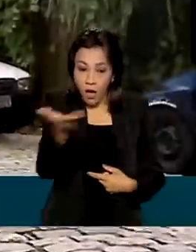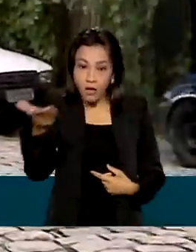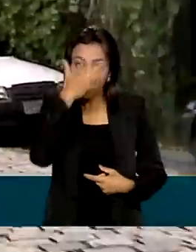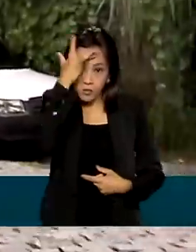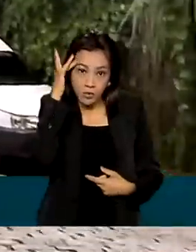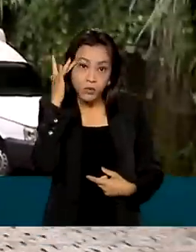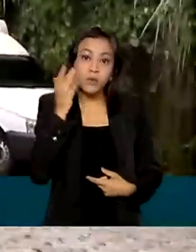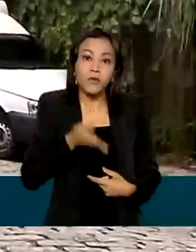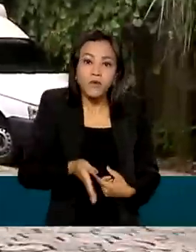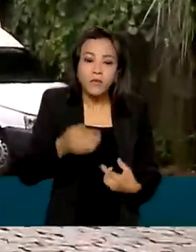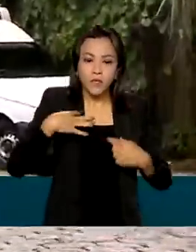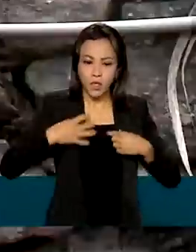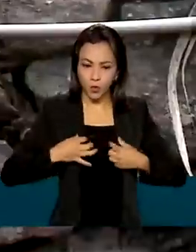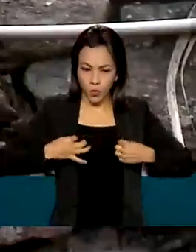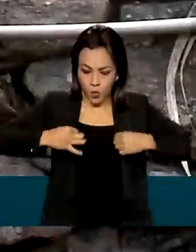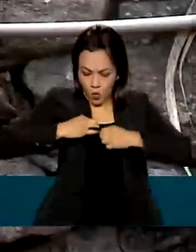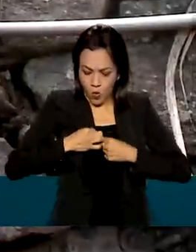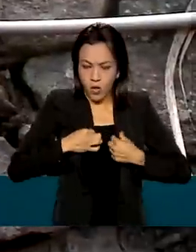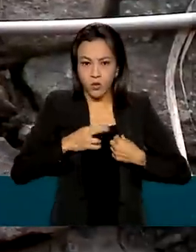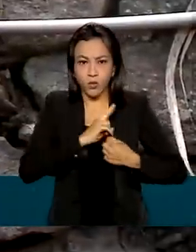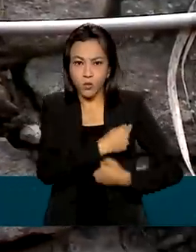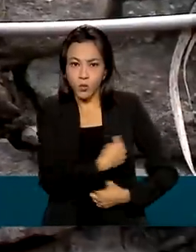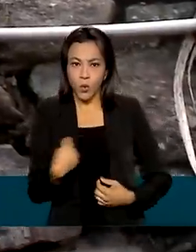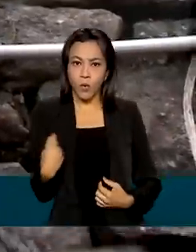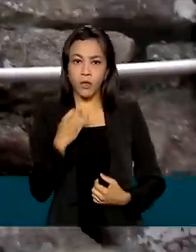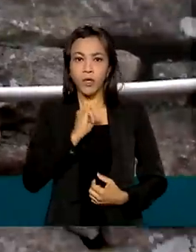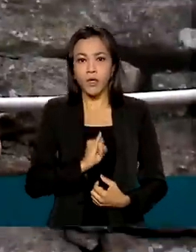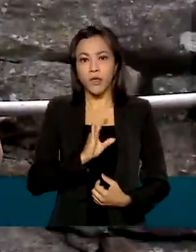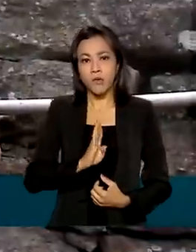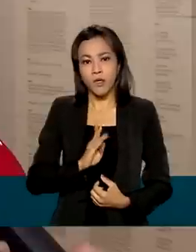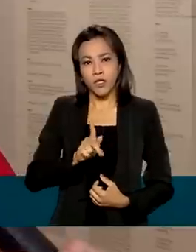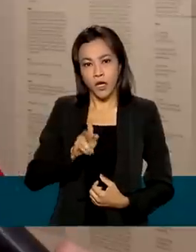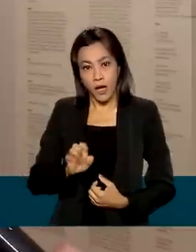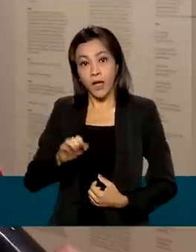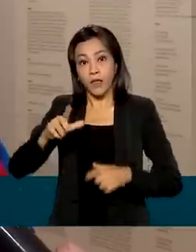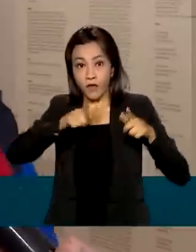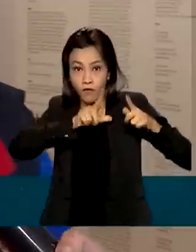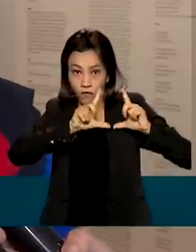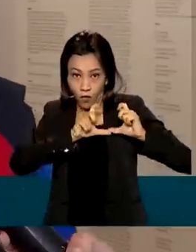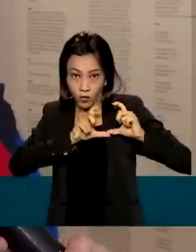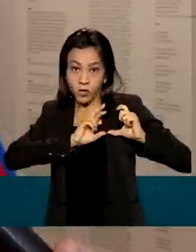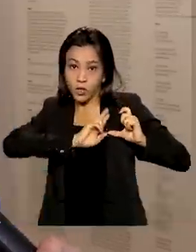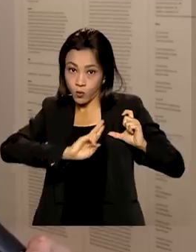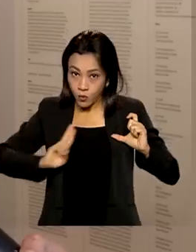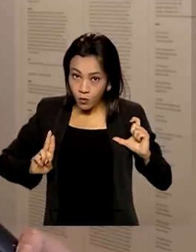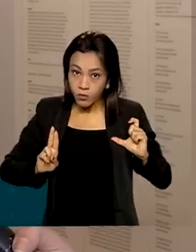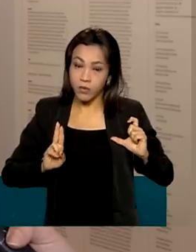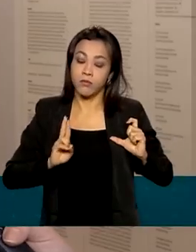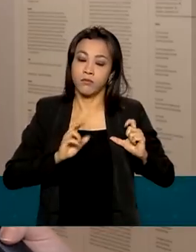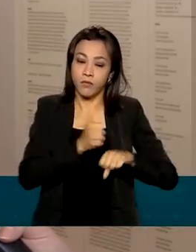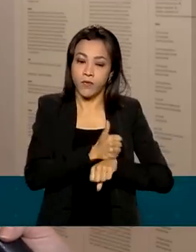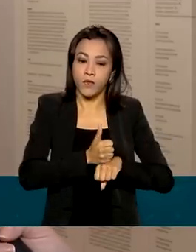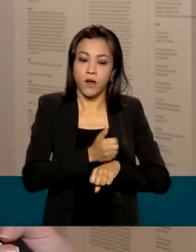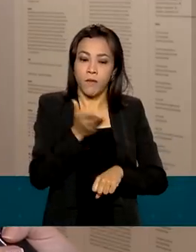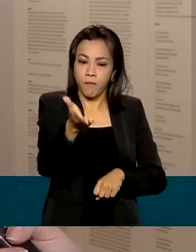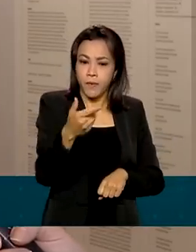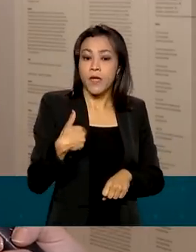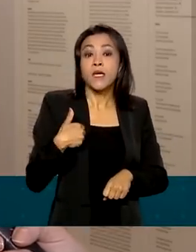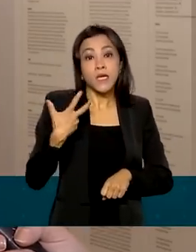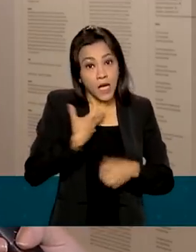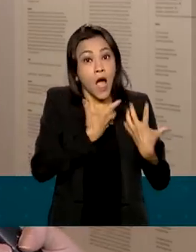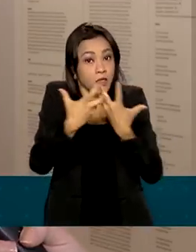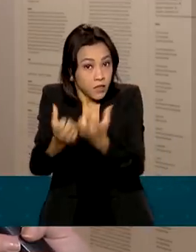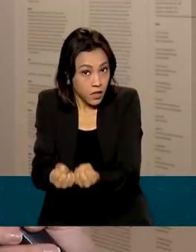identificados com o colete do IBGE, que tem o nome e a foto do funcionário. O maior desafio é que a sociedade receba o